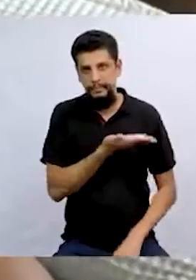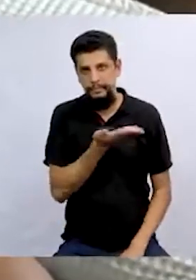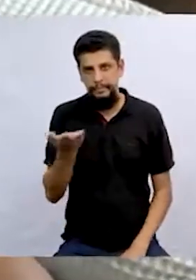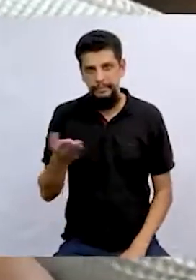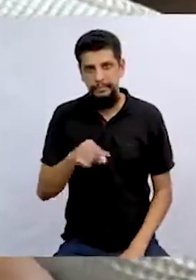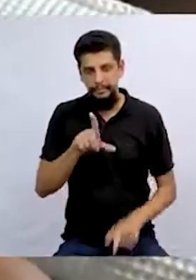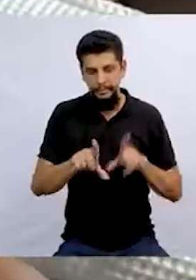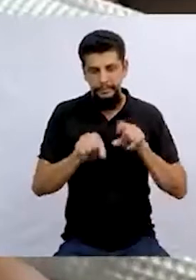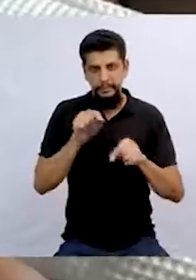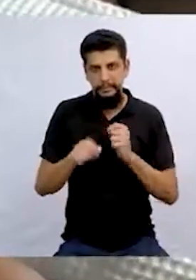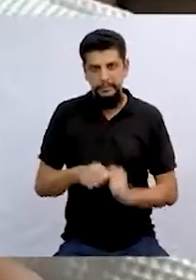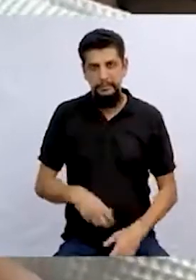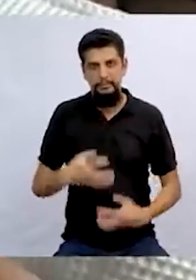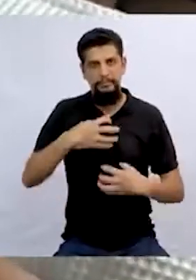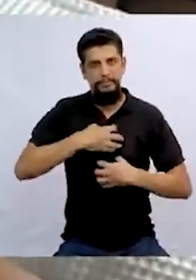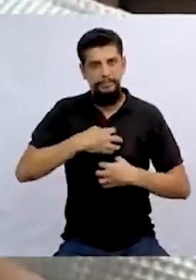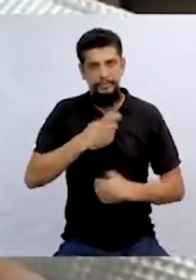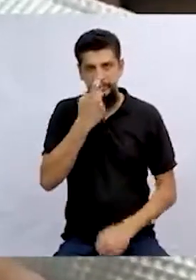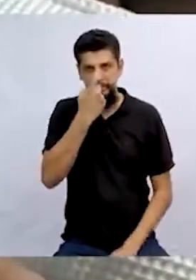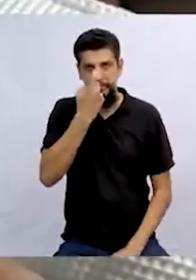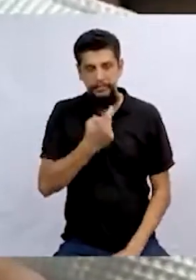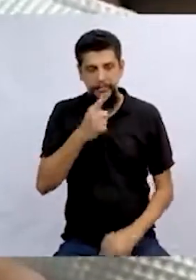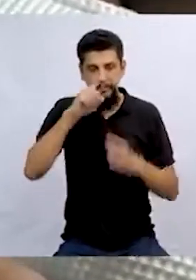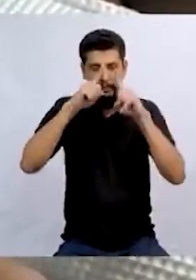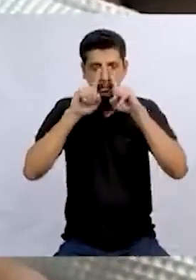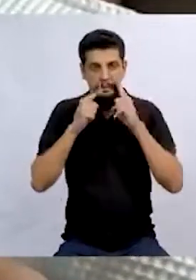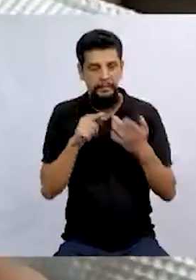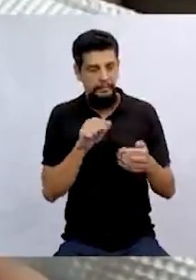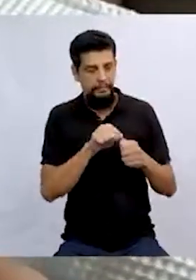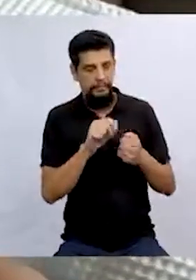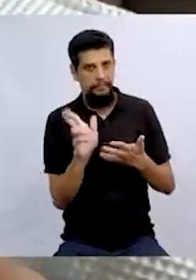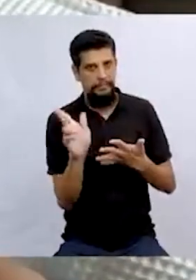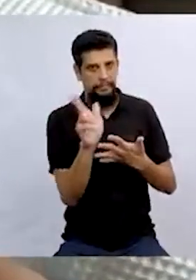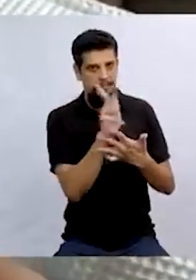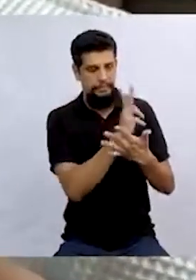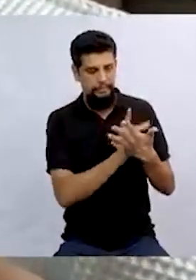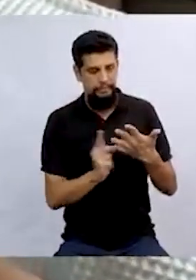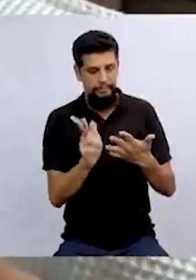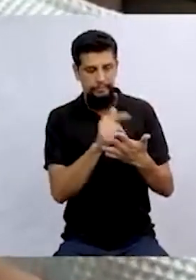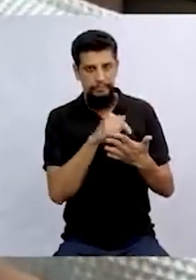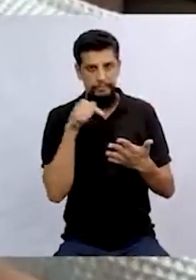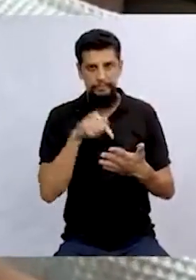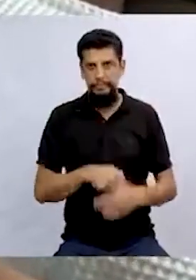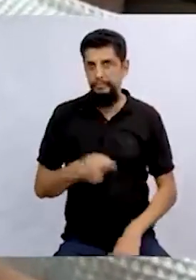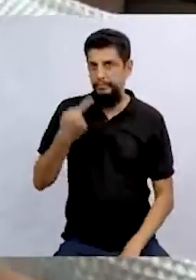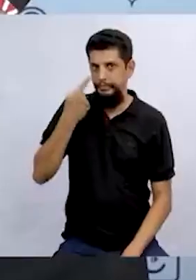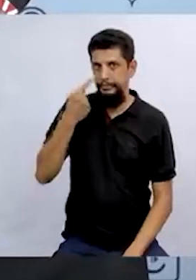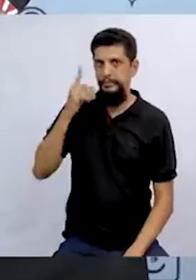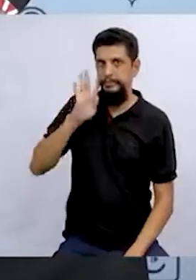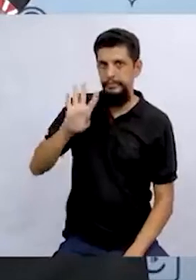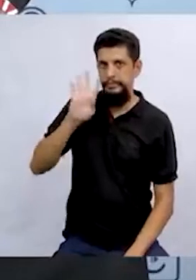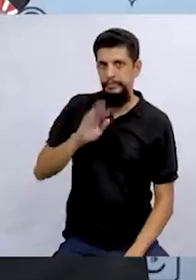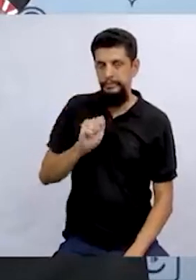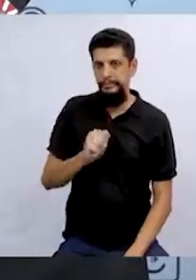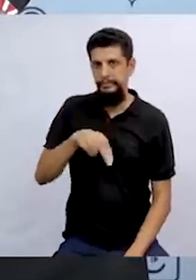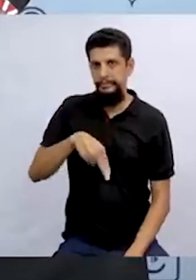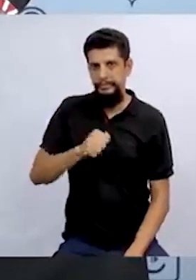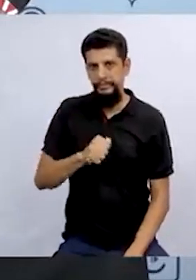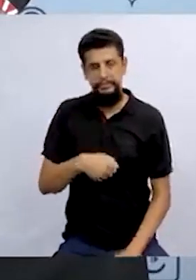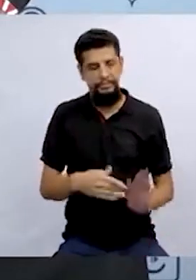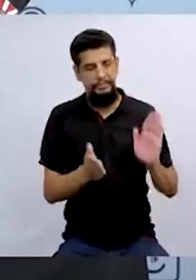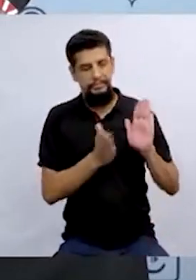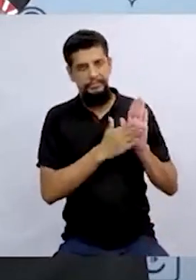Agora, vocês vão escolher uma maneira que a bruxa chorou e vão ilustrar. Que legal, Ana